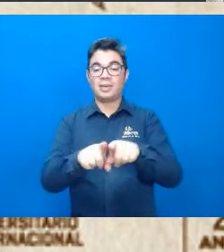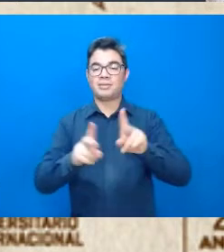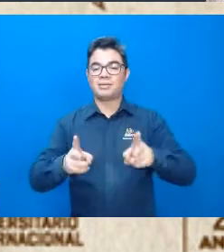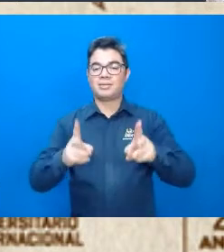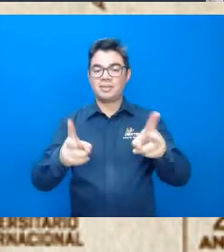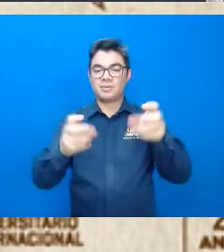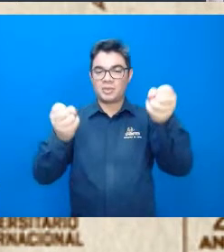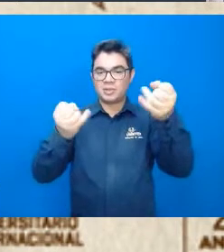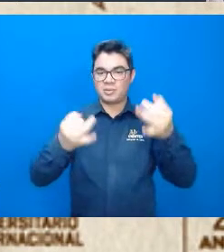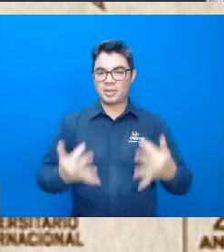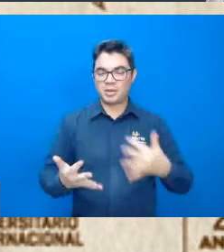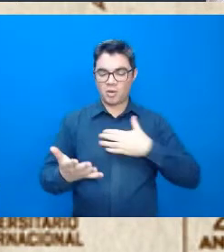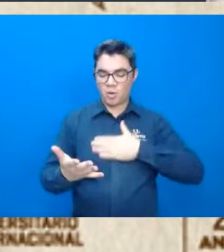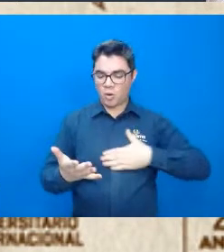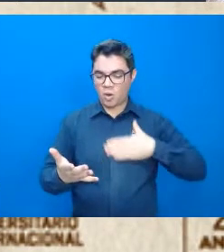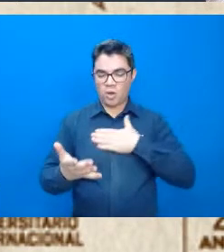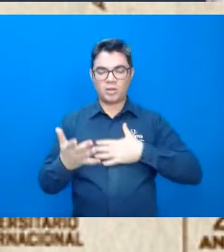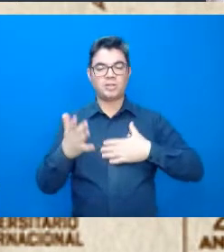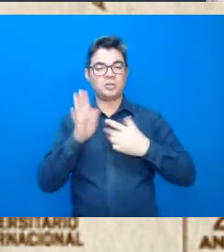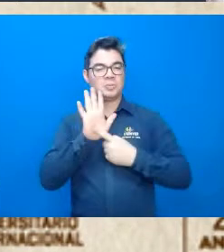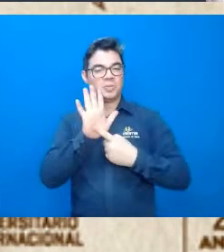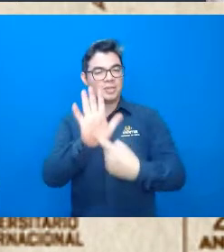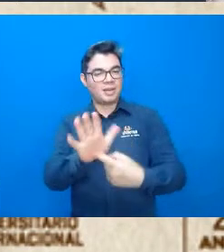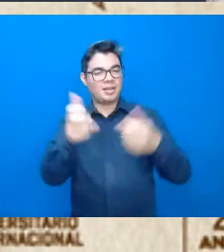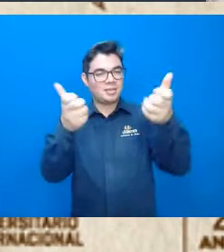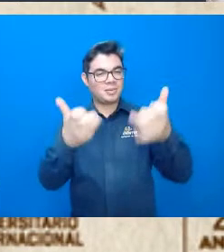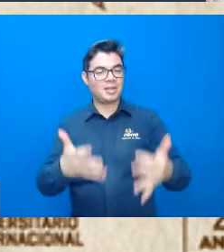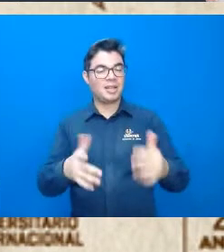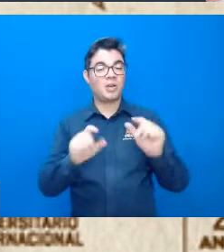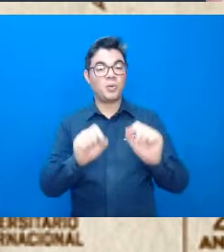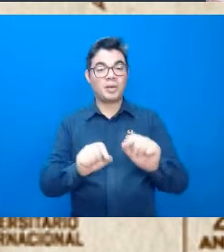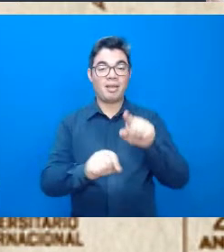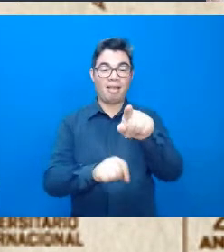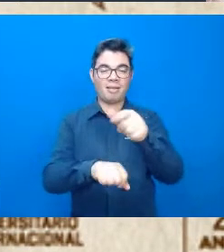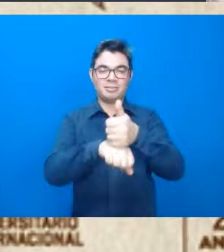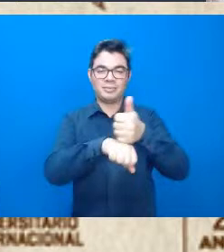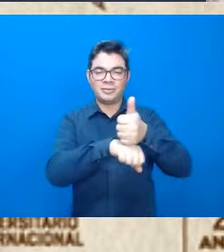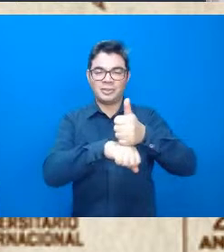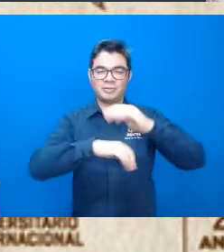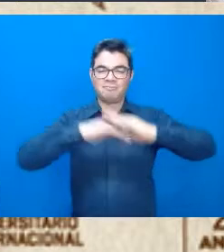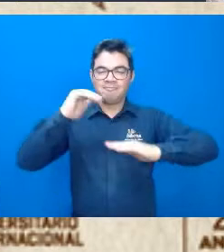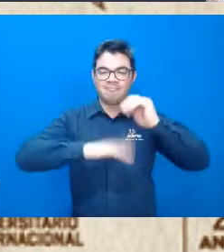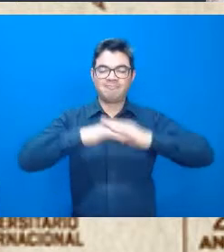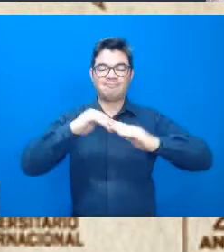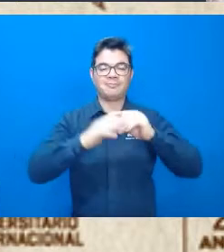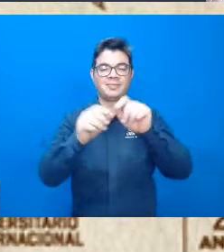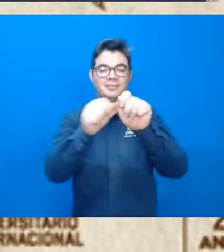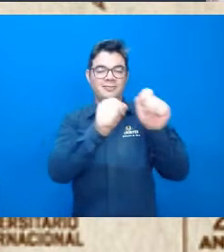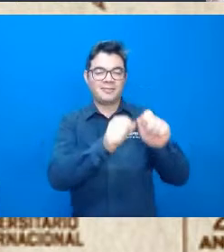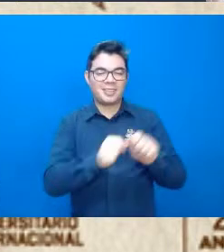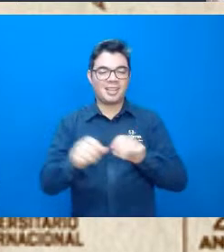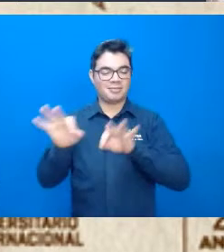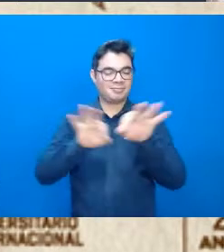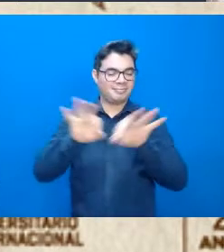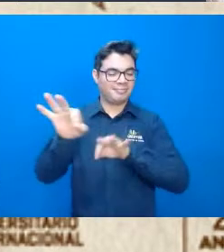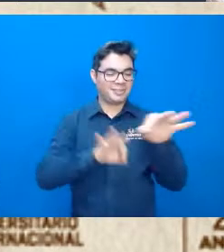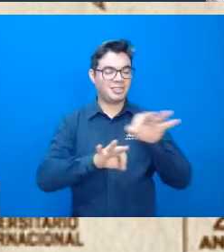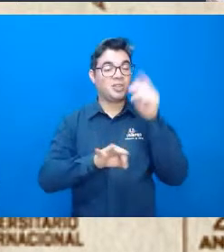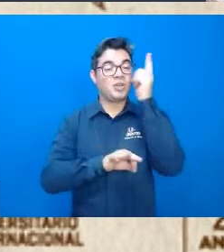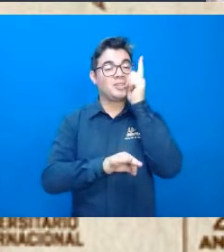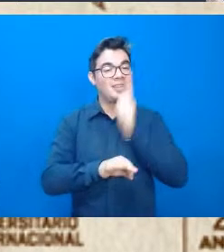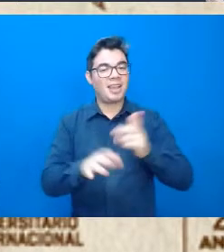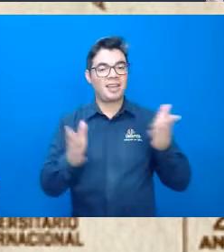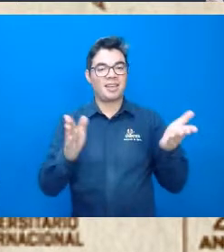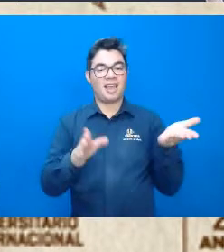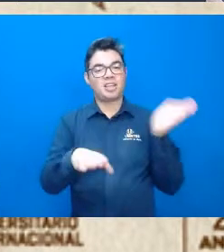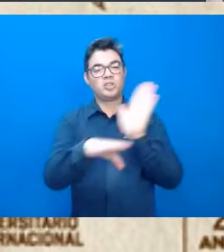falo e gosto de destacar nos nossos eventos, são muitas mãos, né? Para que, de fato, com